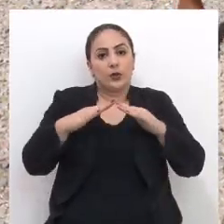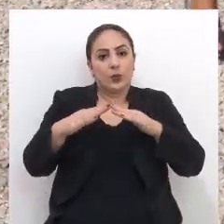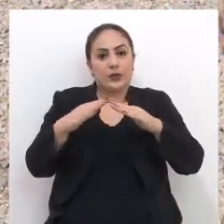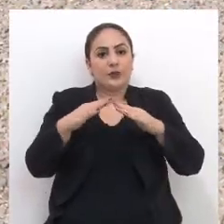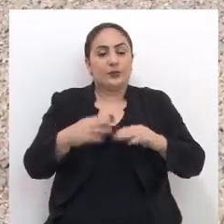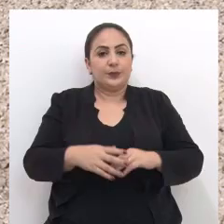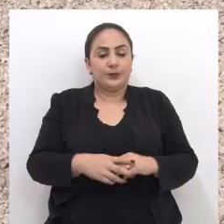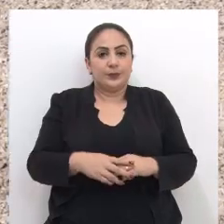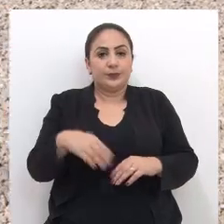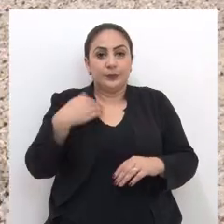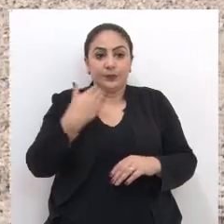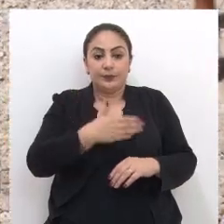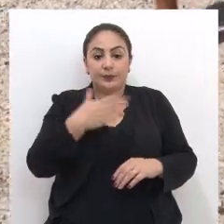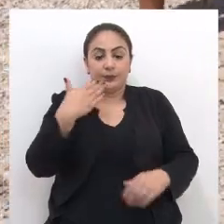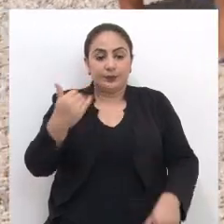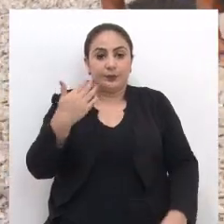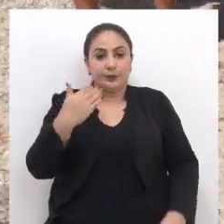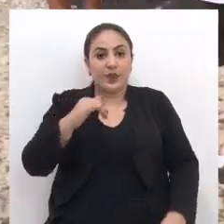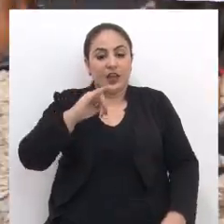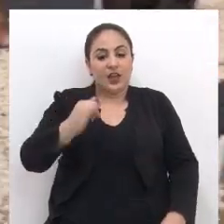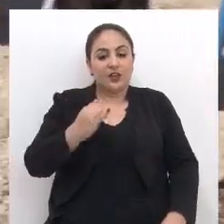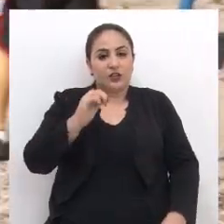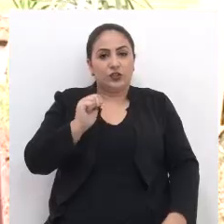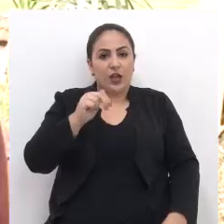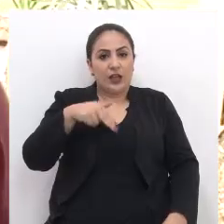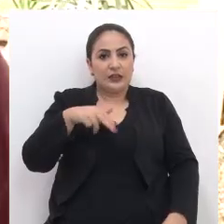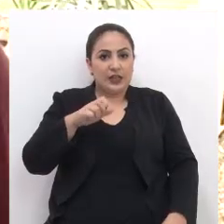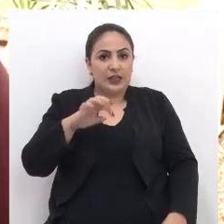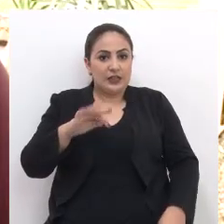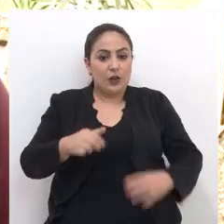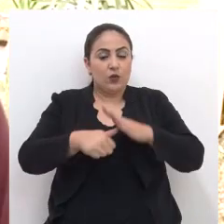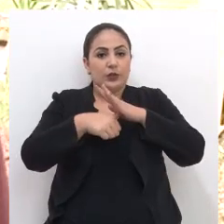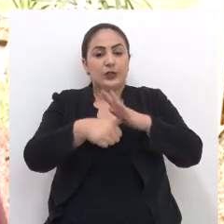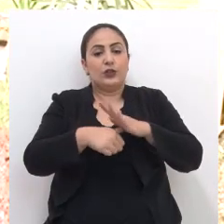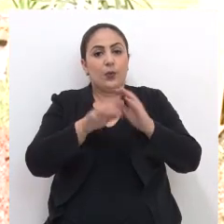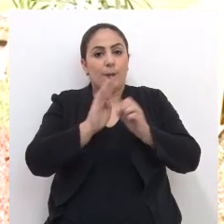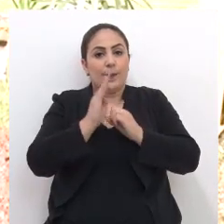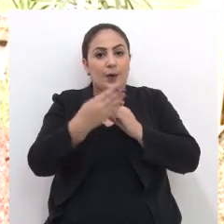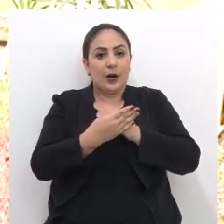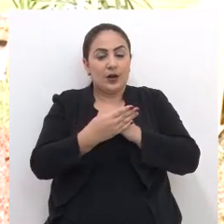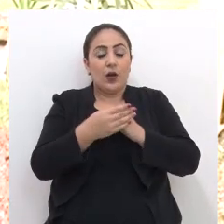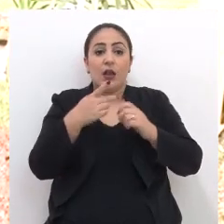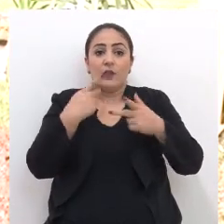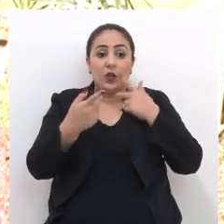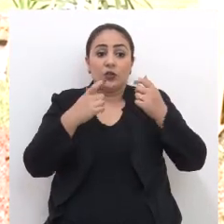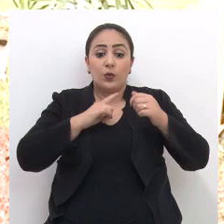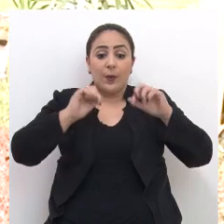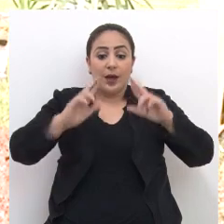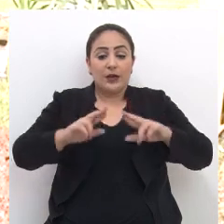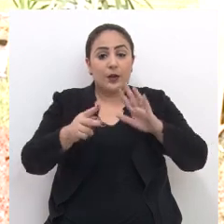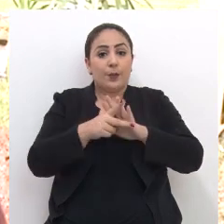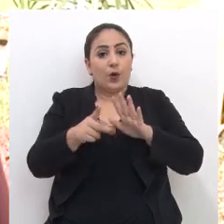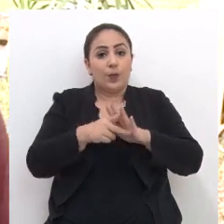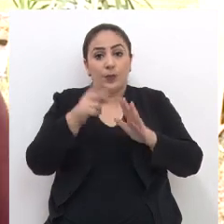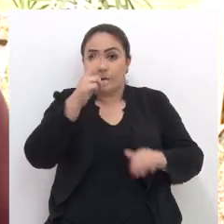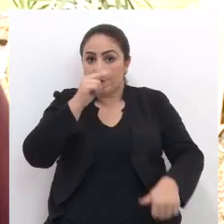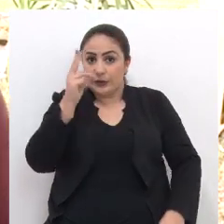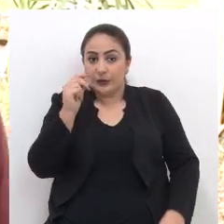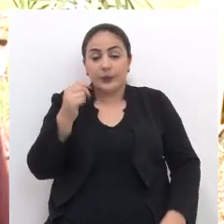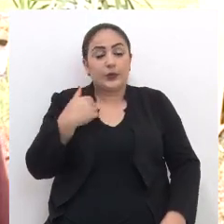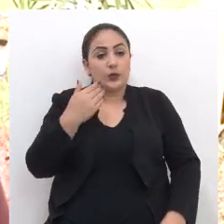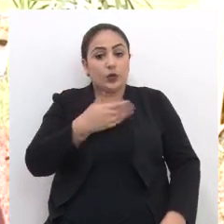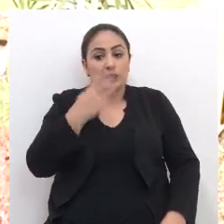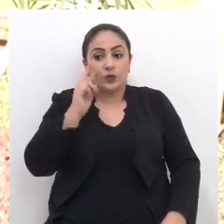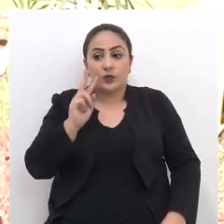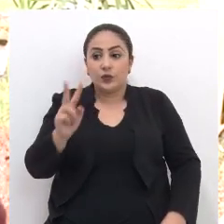próprios moradores. Fomos procurados por a Janete, que é uma das lideranças aqui do bairro Tupinambá. Ela disse que tinha uma área que pertencia ao